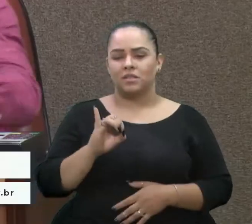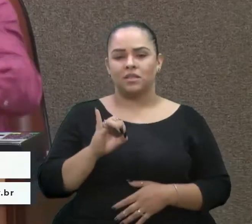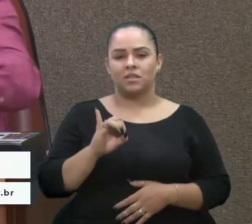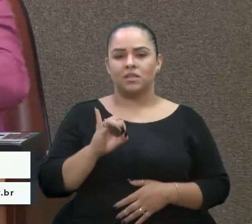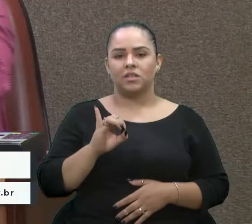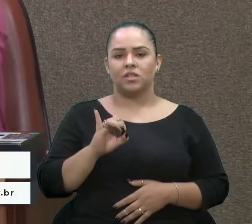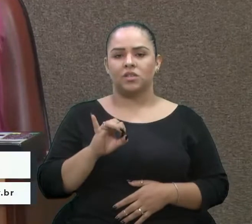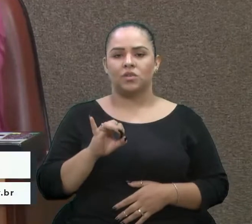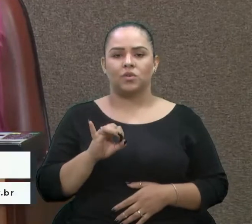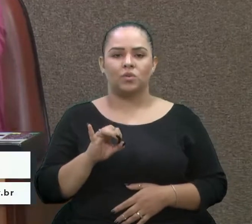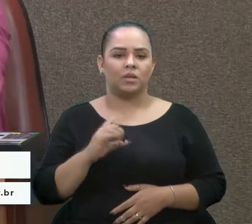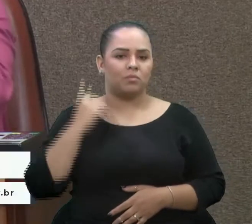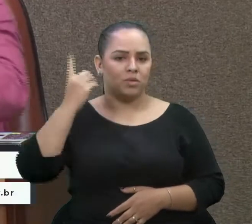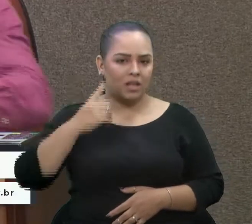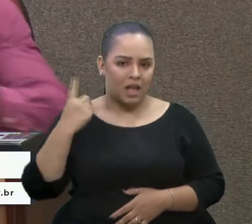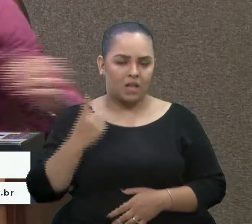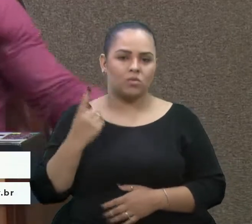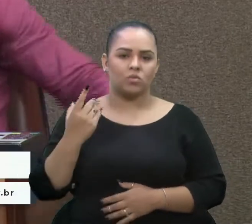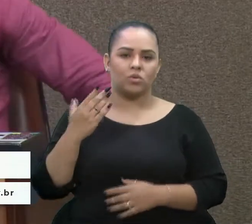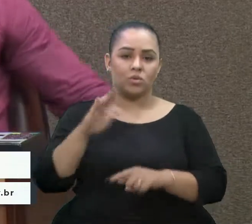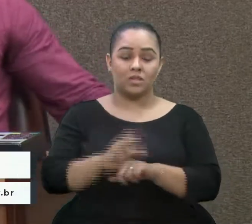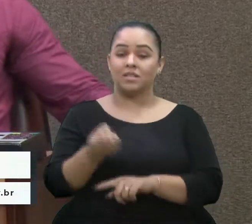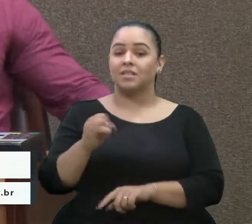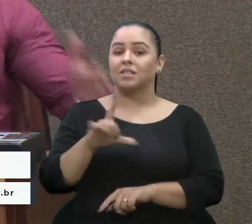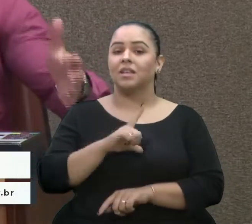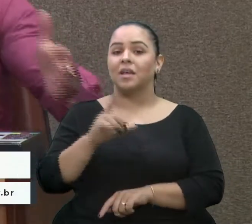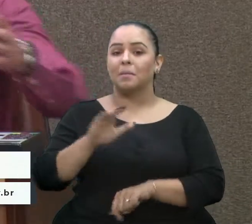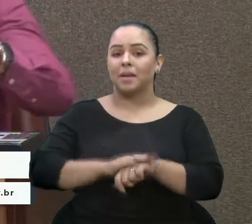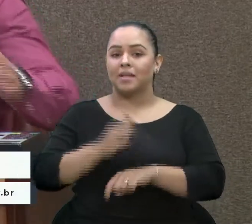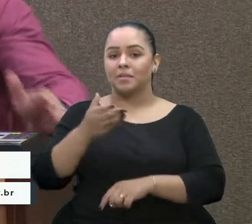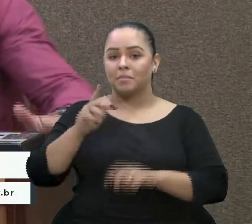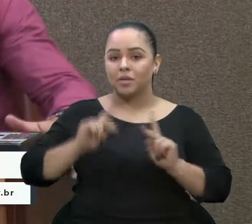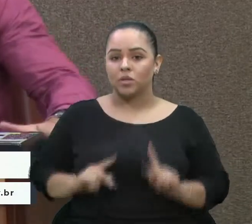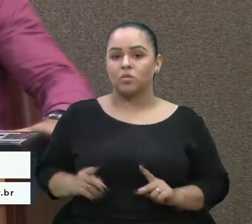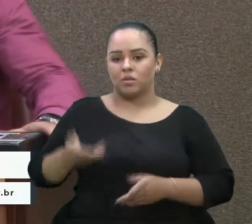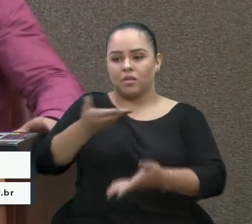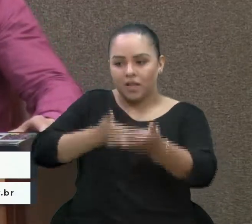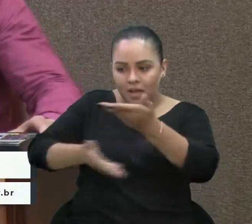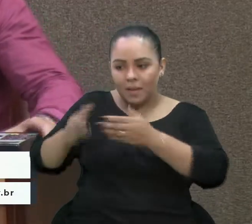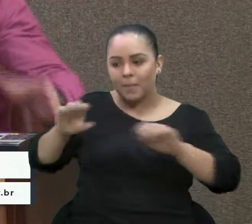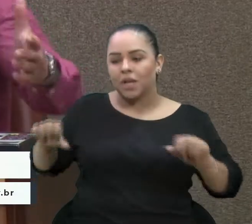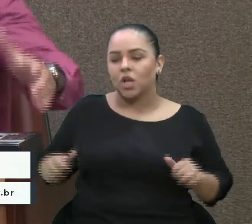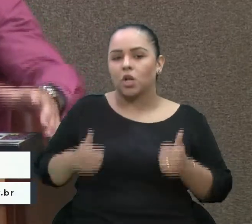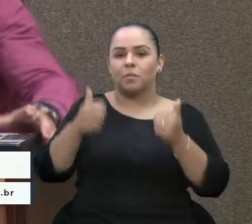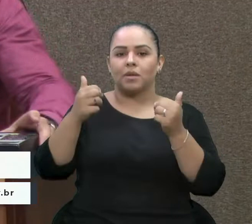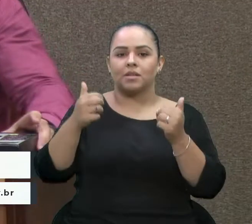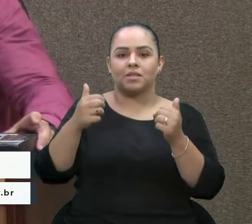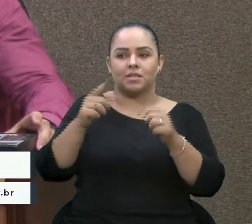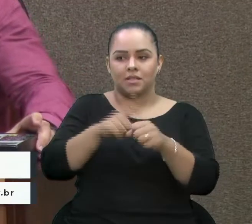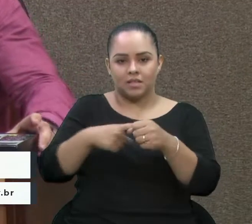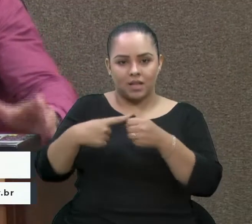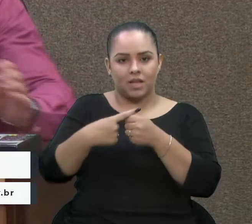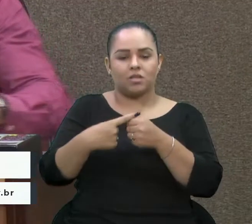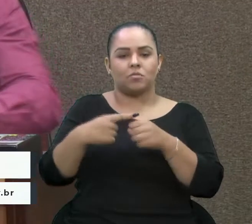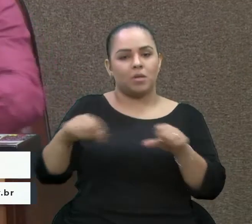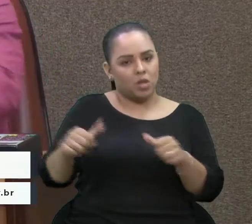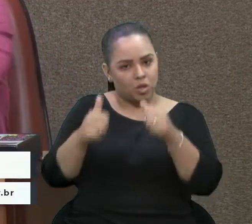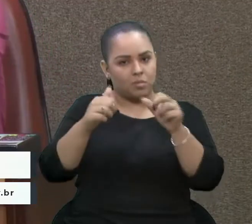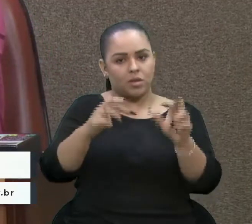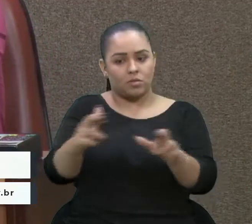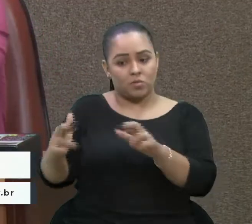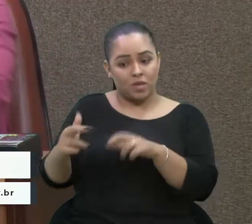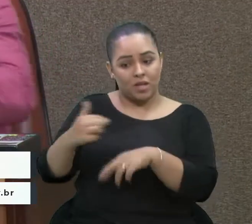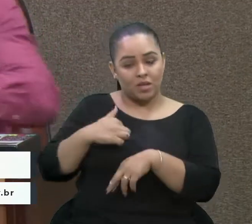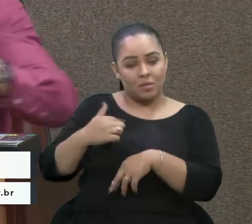do movimento, quanto mais pessoas envolvidas, melhor para a cidade, para a região. Eu, como ano passado, estava à frente da Sedut,